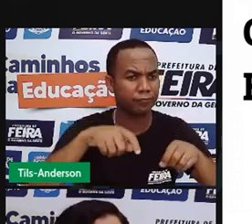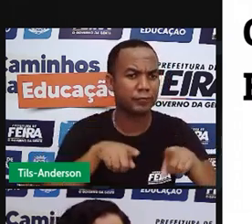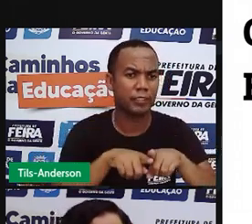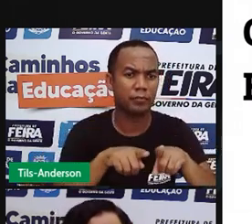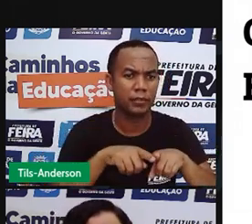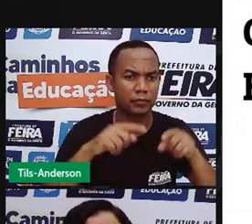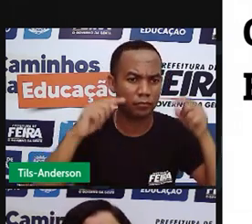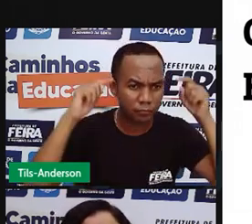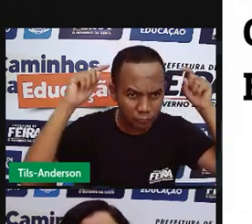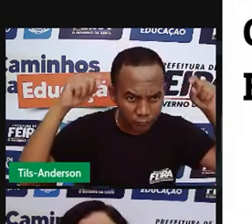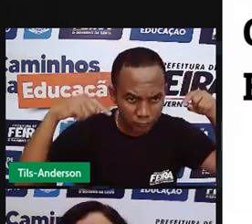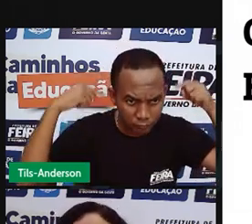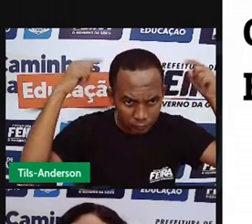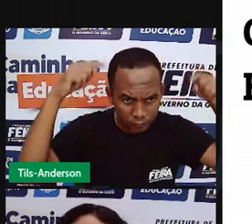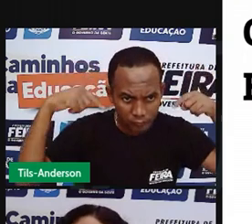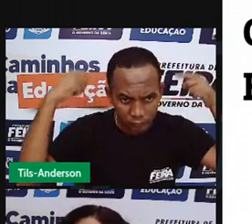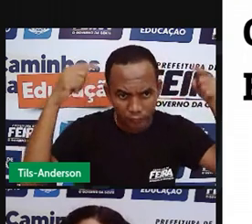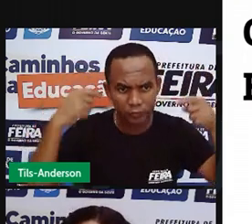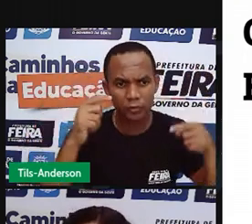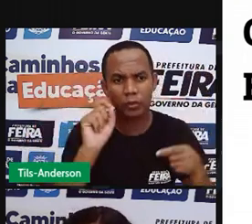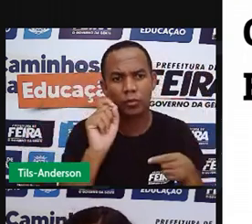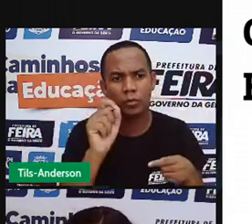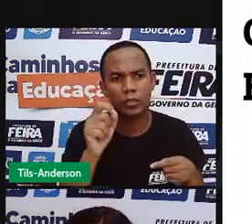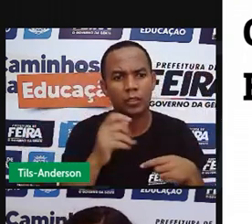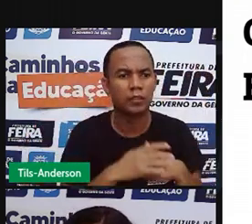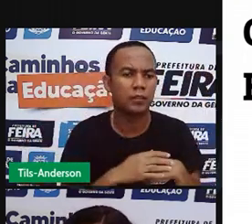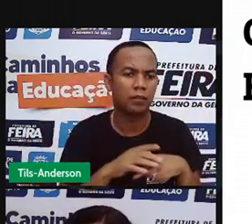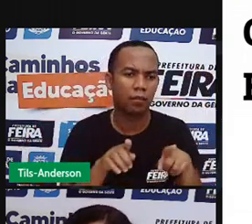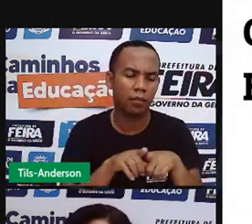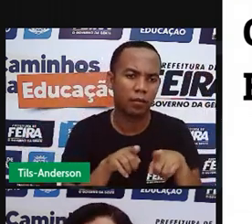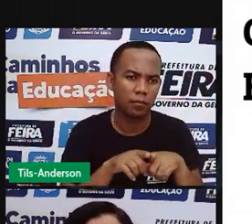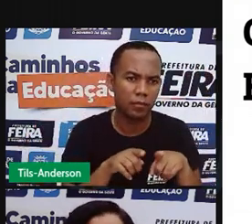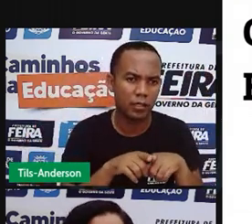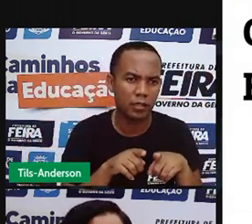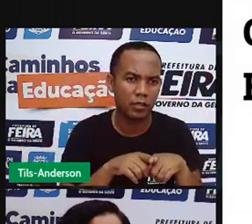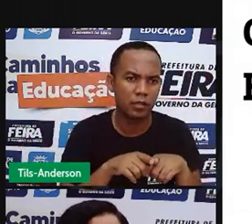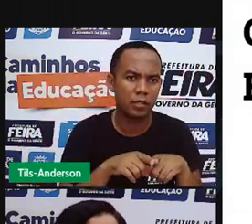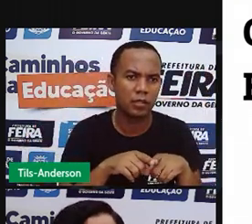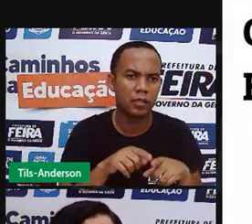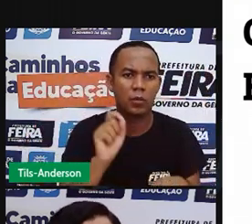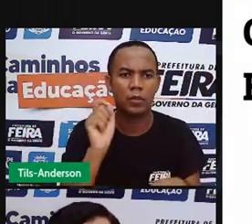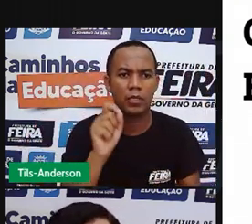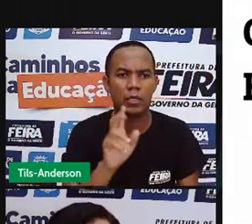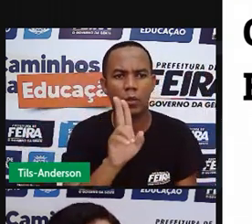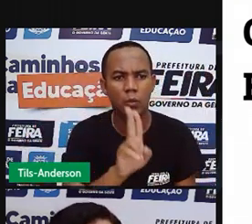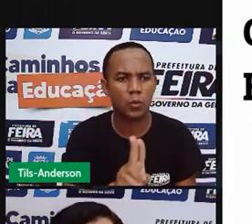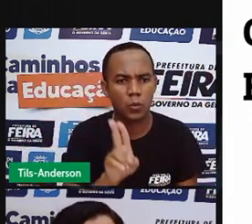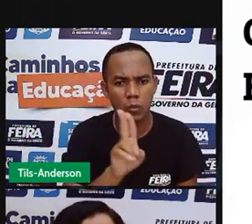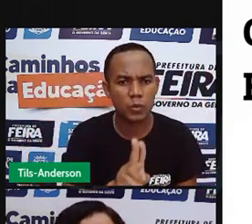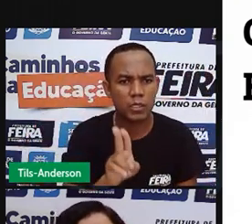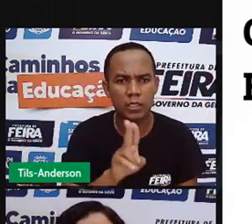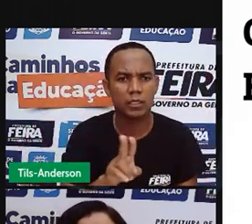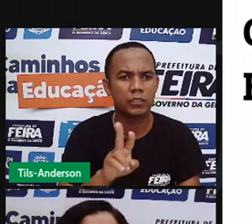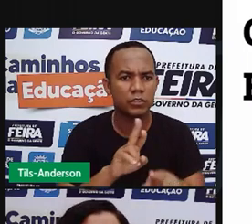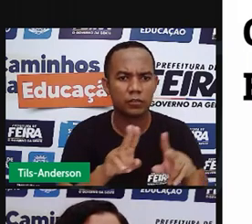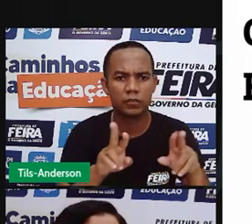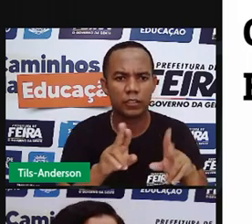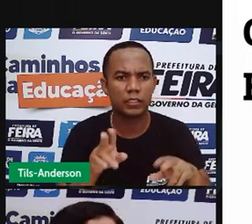e os carneiros, a gente utiliza a carne,